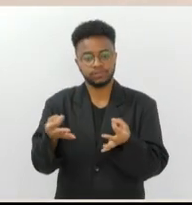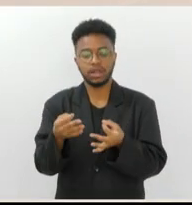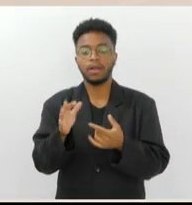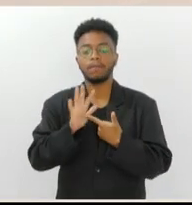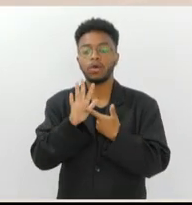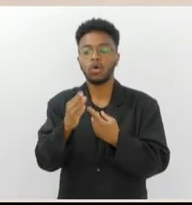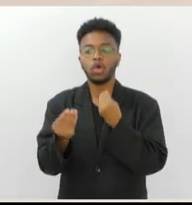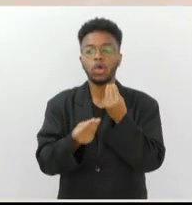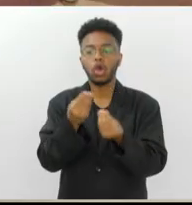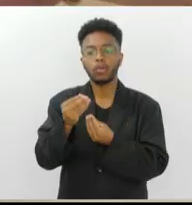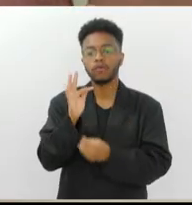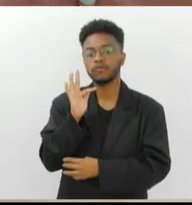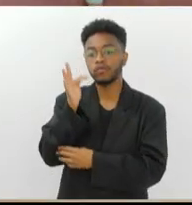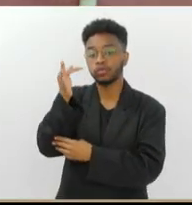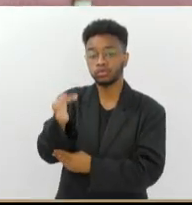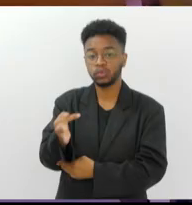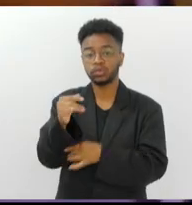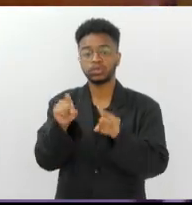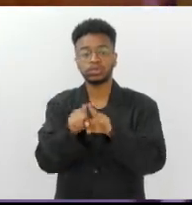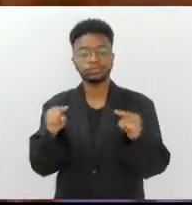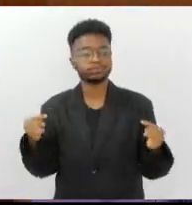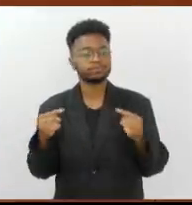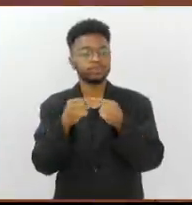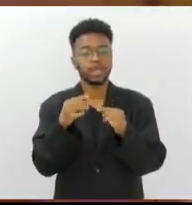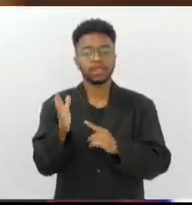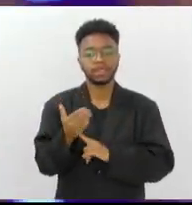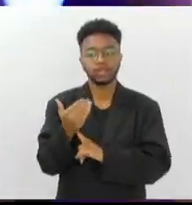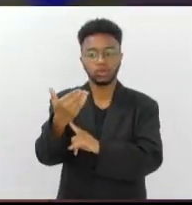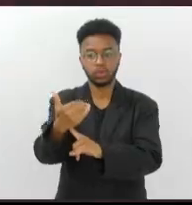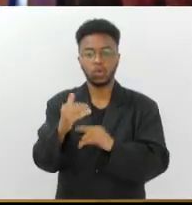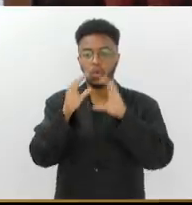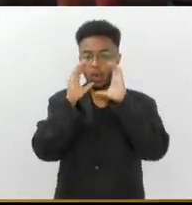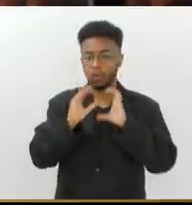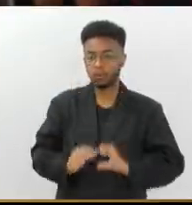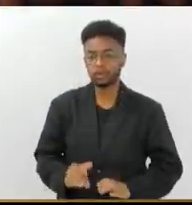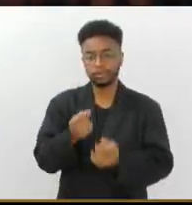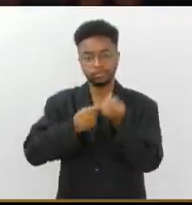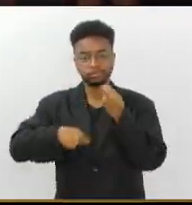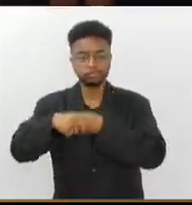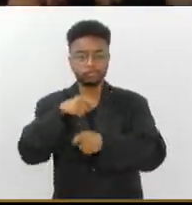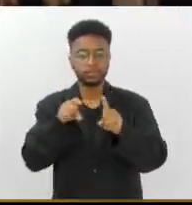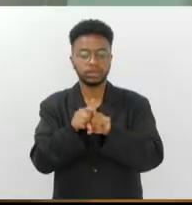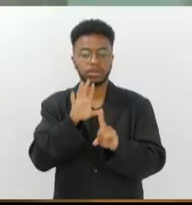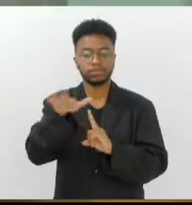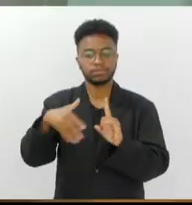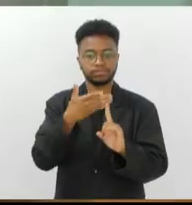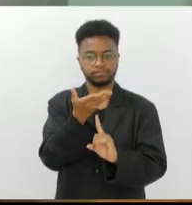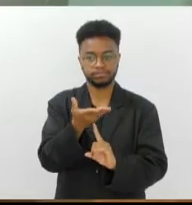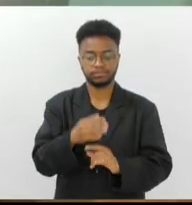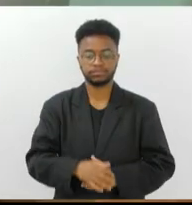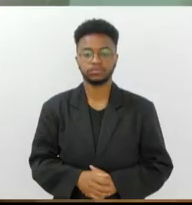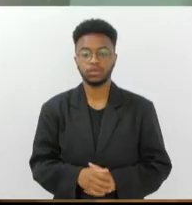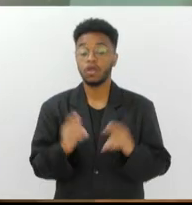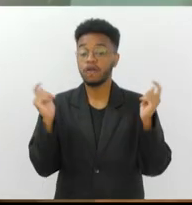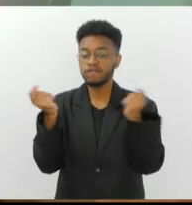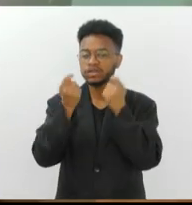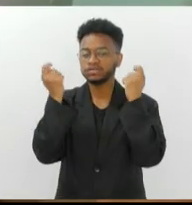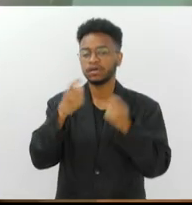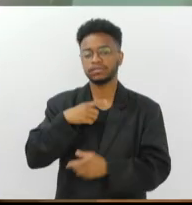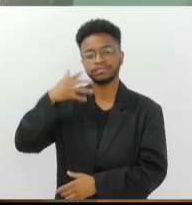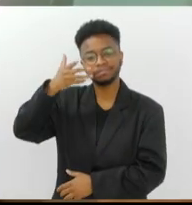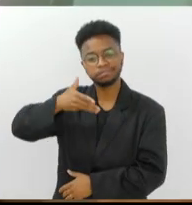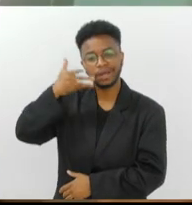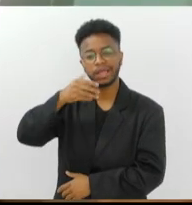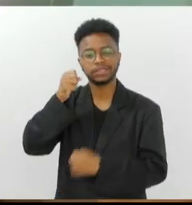cenários futuros relacionados à tecnologia, comportamento, negócios e meio ambiente. O festival, com palestras,